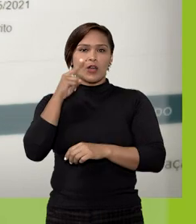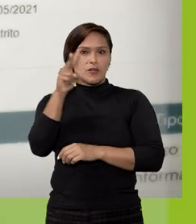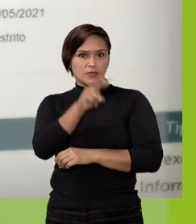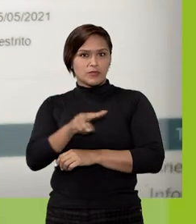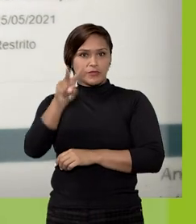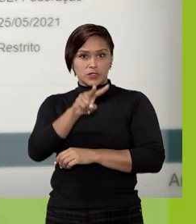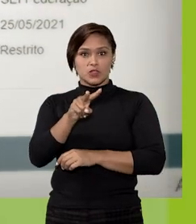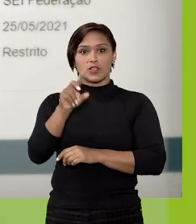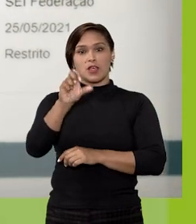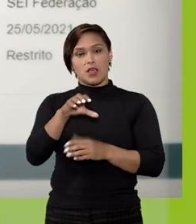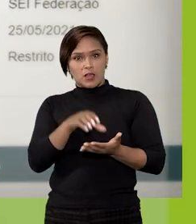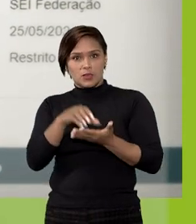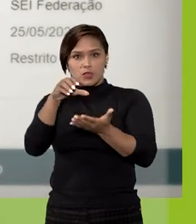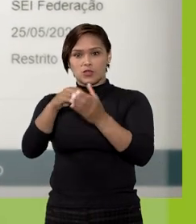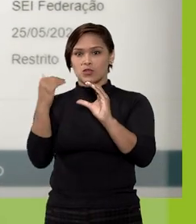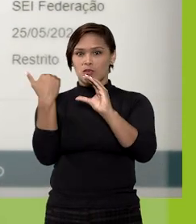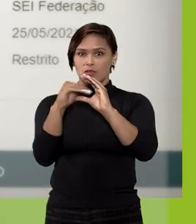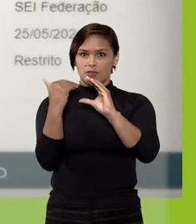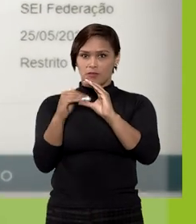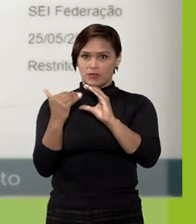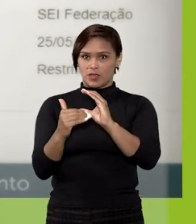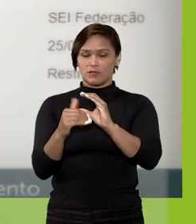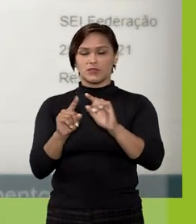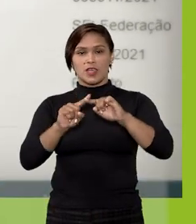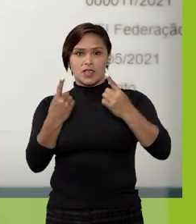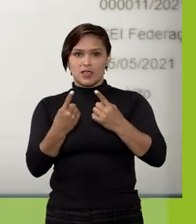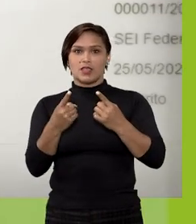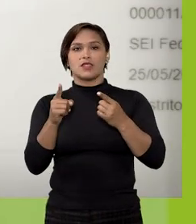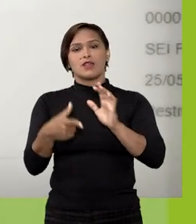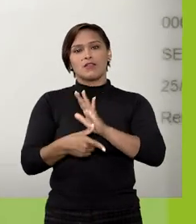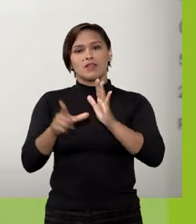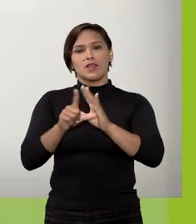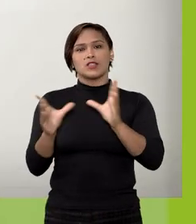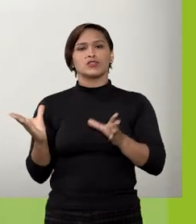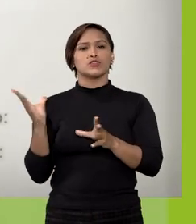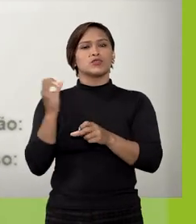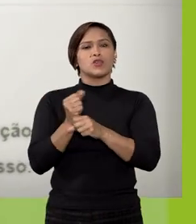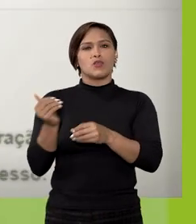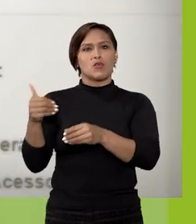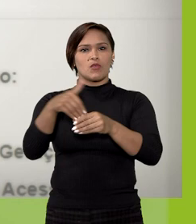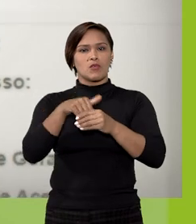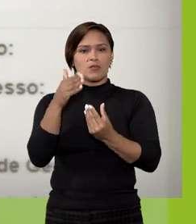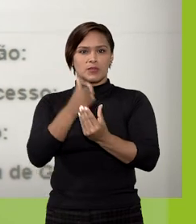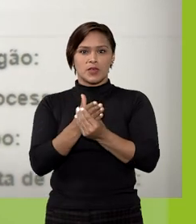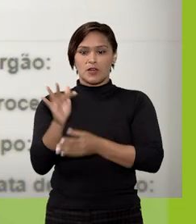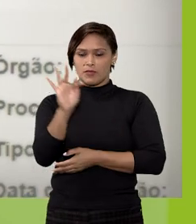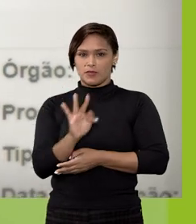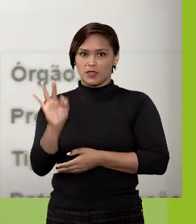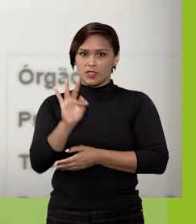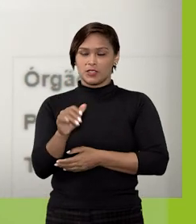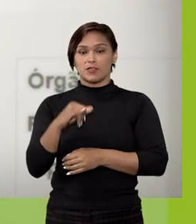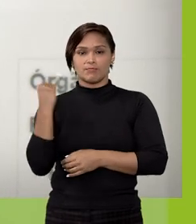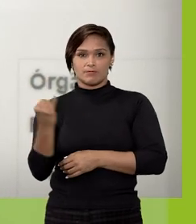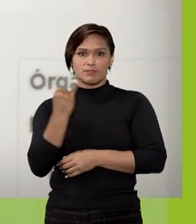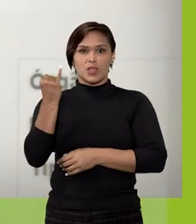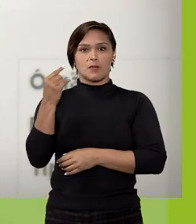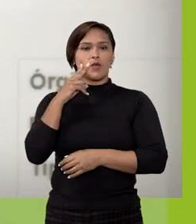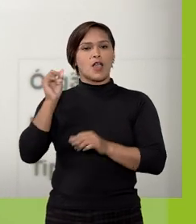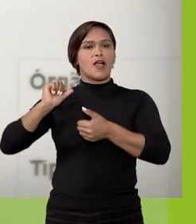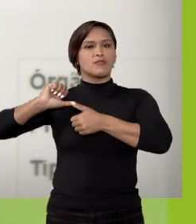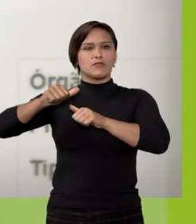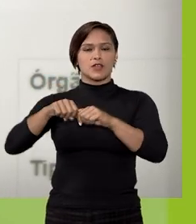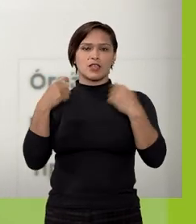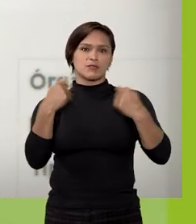visualizados pelos órgãos destinatários. Por isso, antes de incluir um processo no SEI Federação, é importante